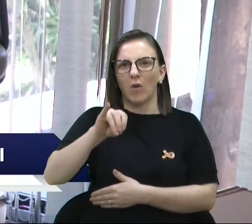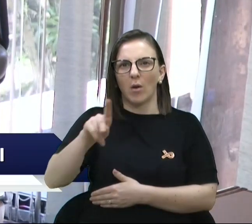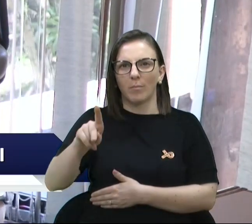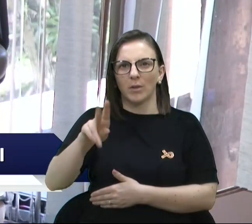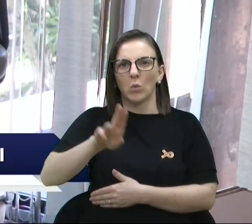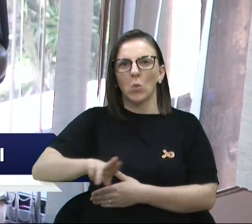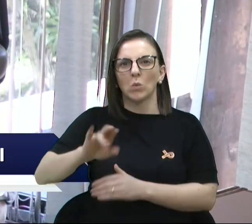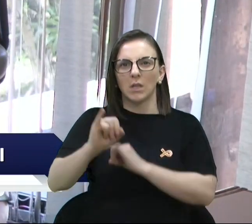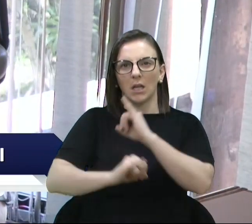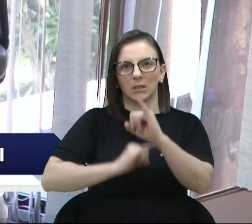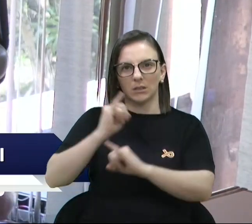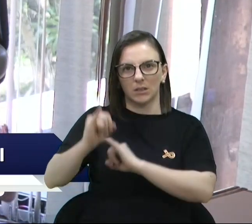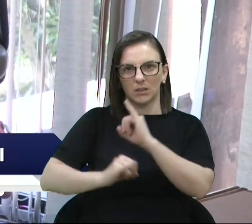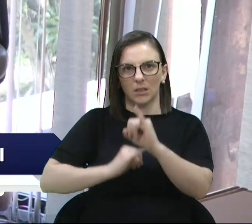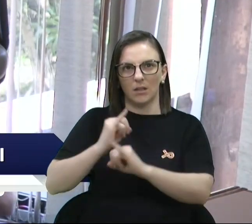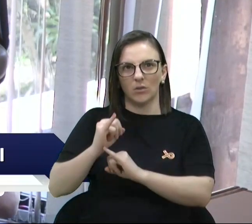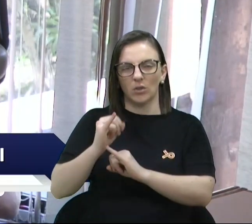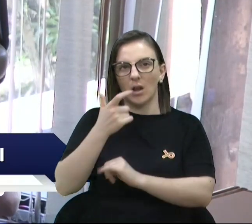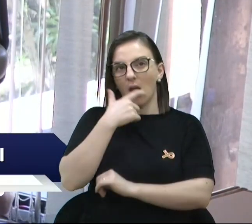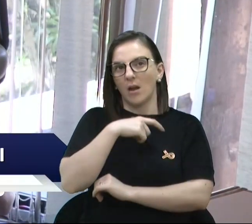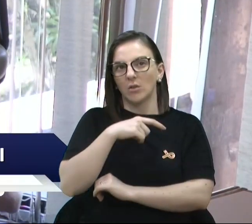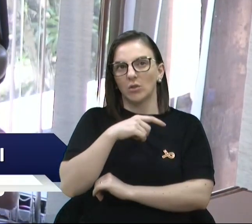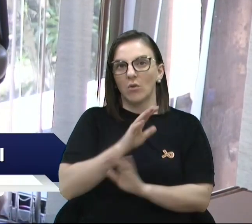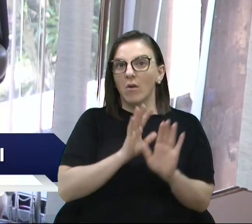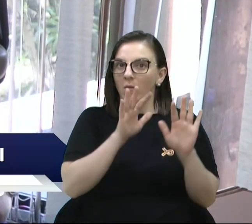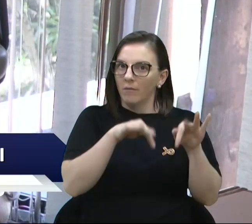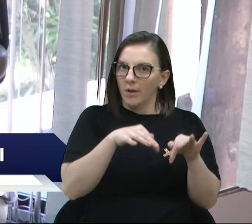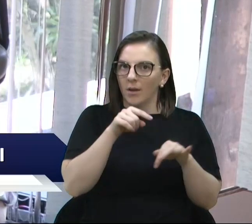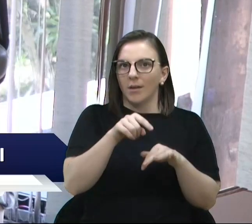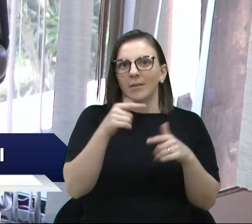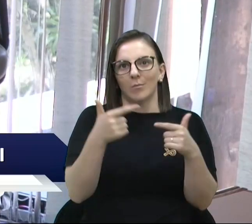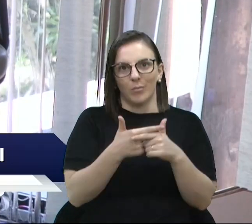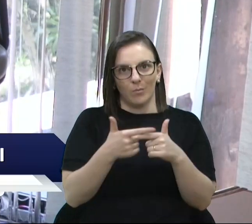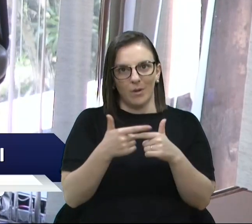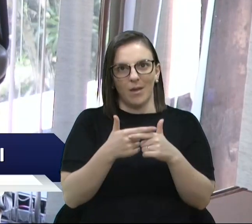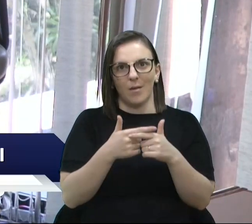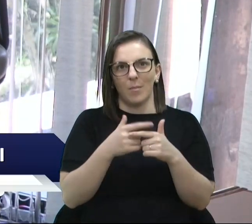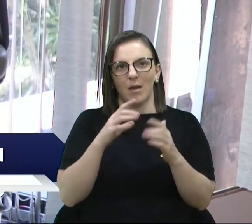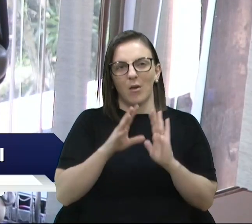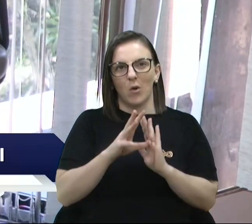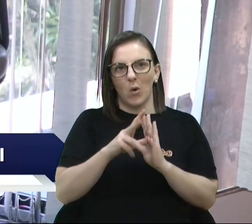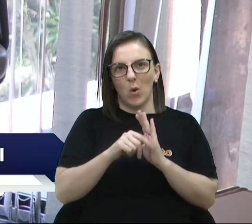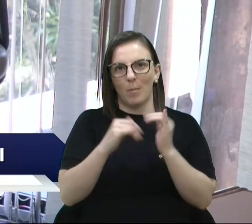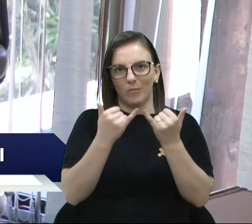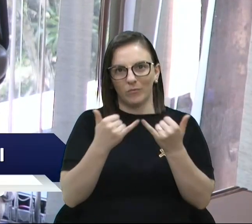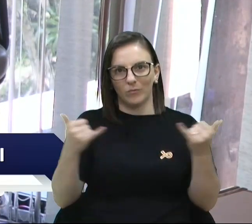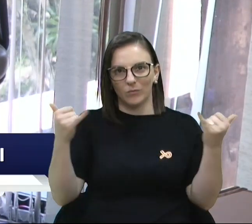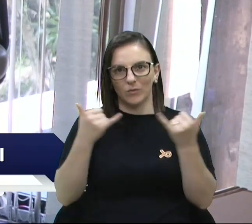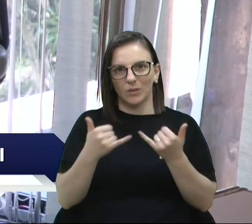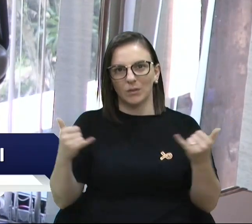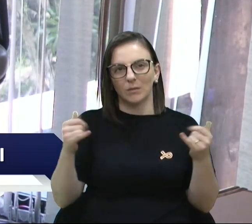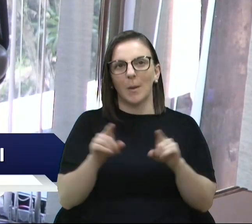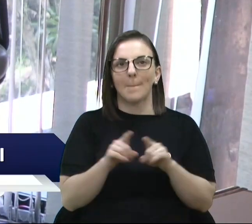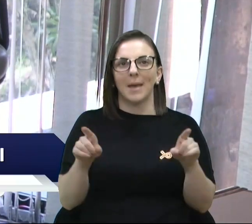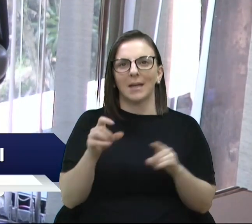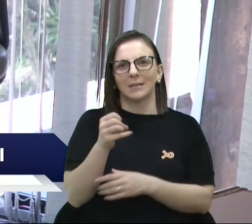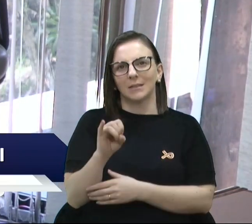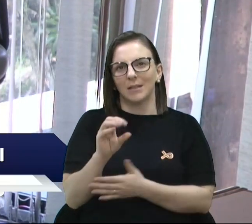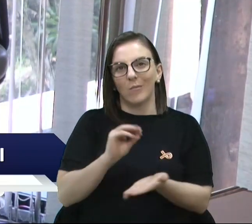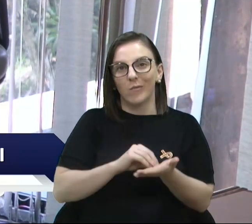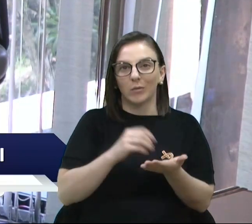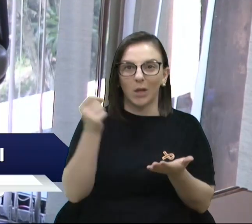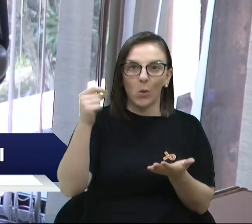gente não vai mais ter esse problema com relação ao furto dos fios, só realmente se faltar luz ou coisas assim.